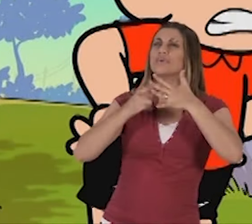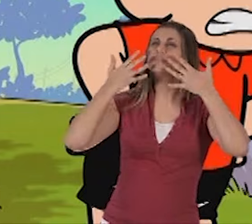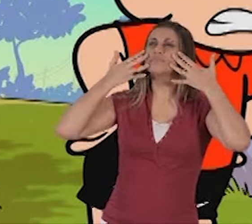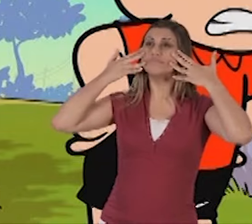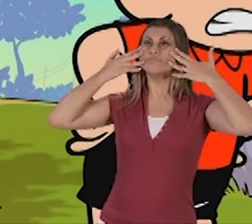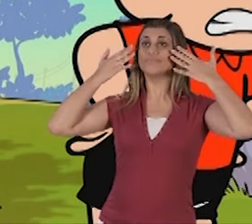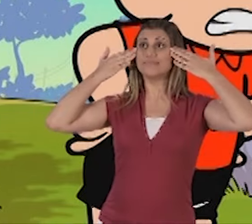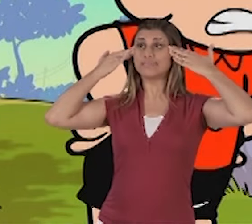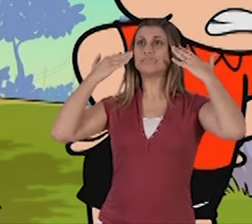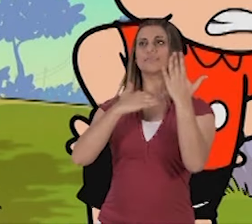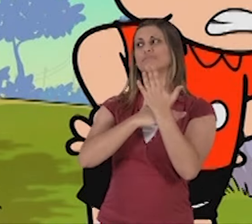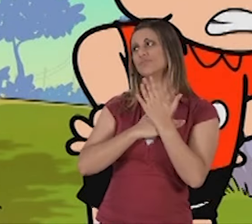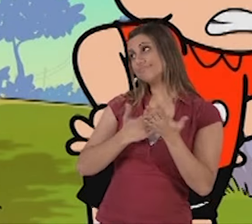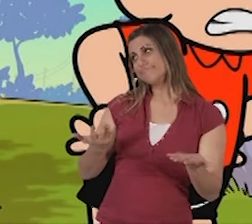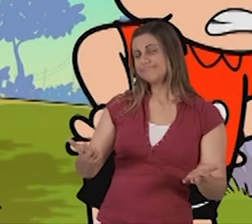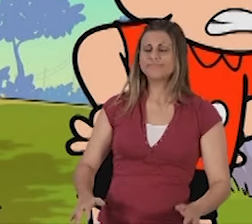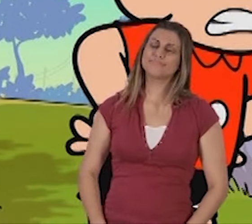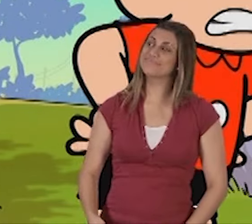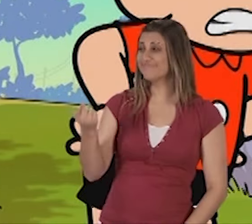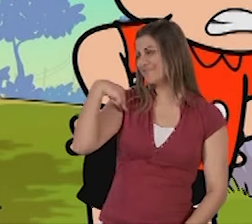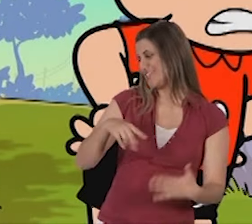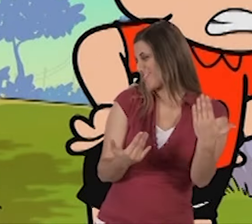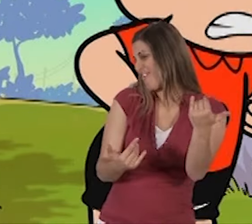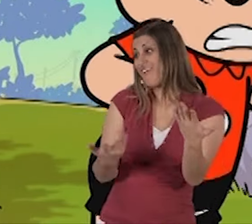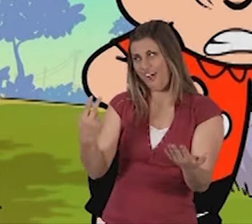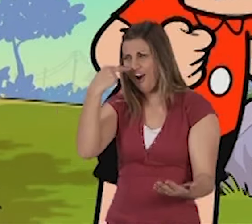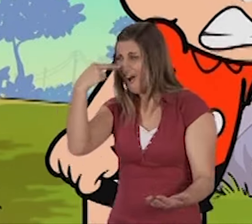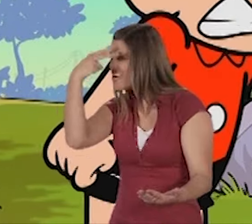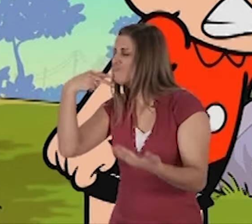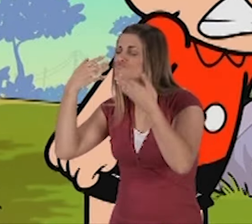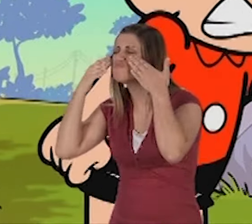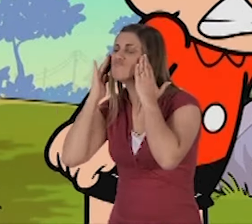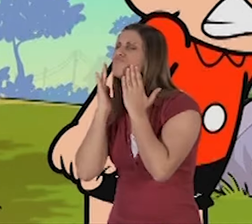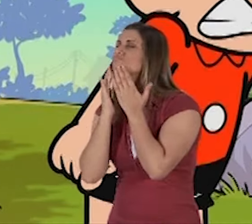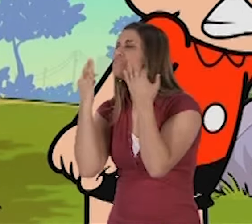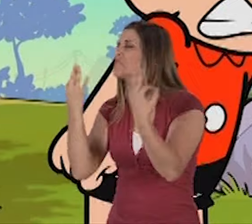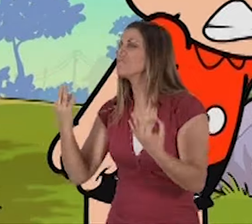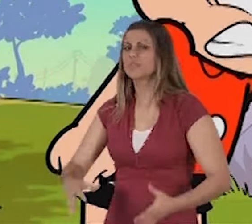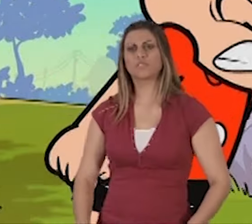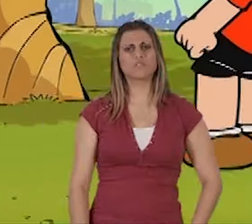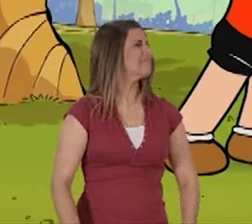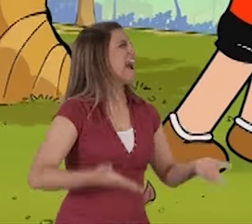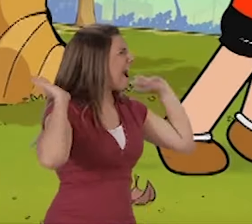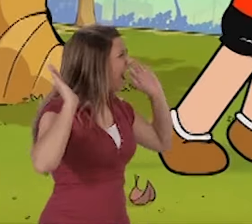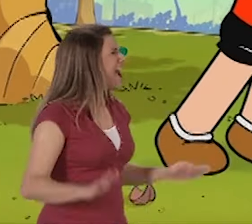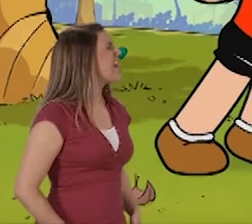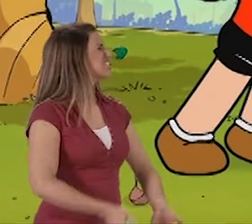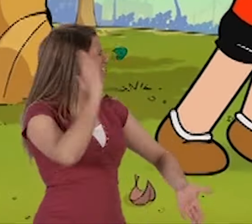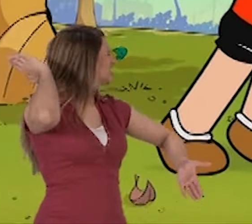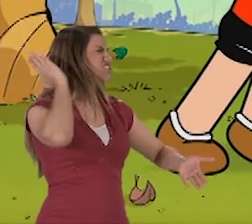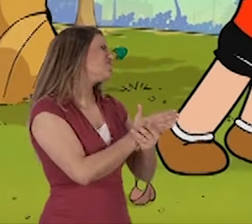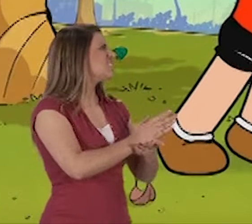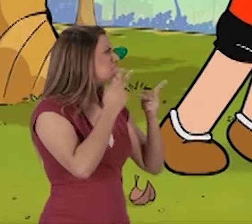máquina rejuvenescedora! Que deixa a gente mais novinho, Ó a minha pele, ó! Um péssilo! Oh, ah! Oh,